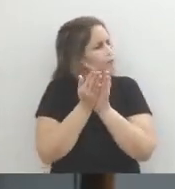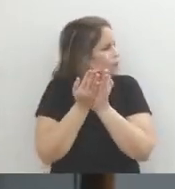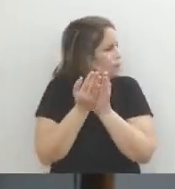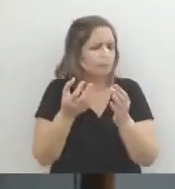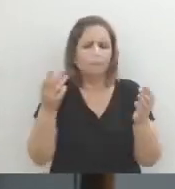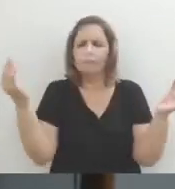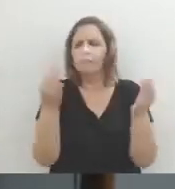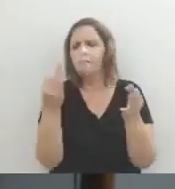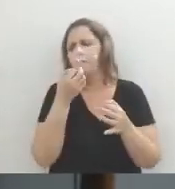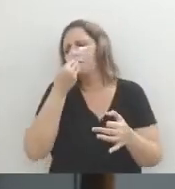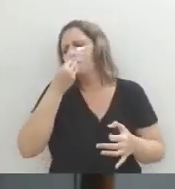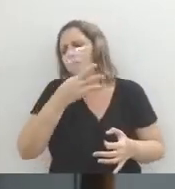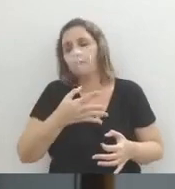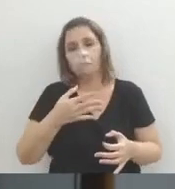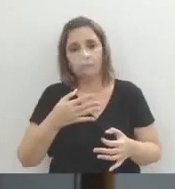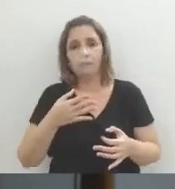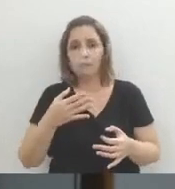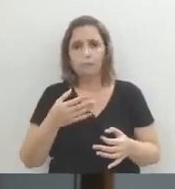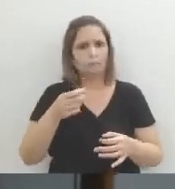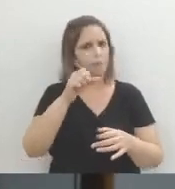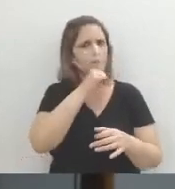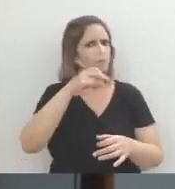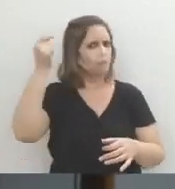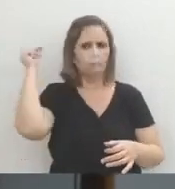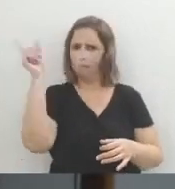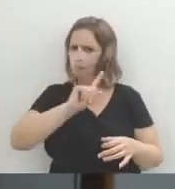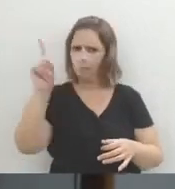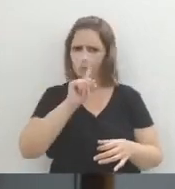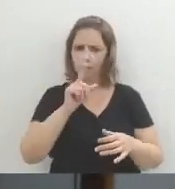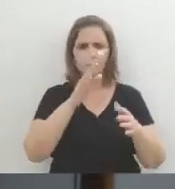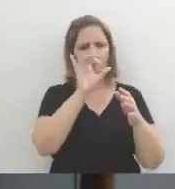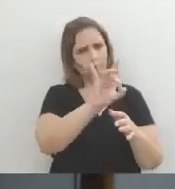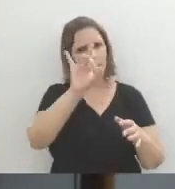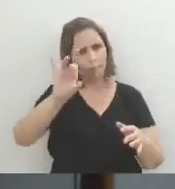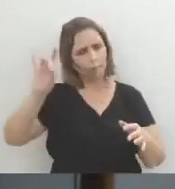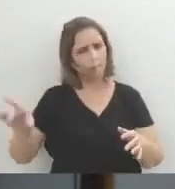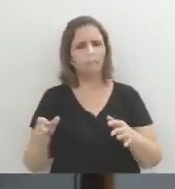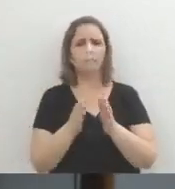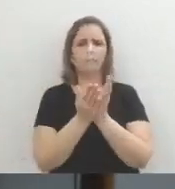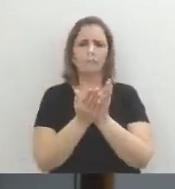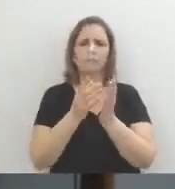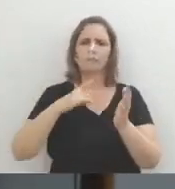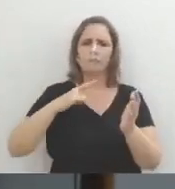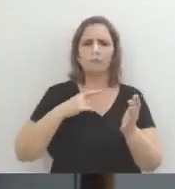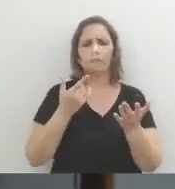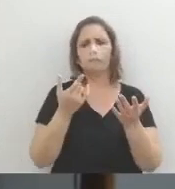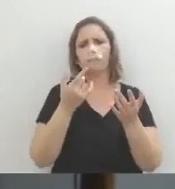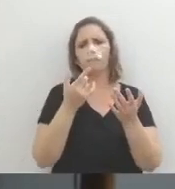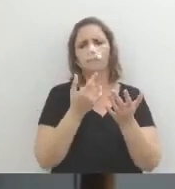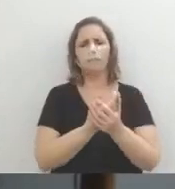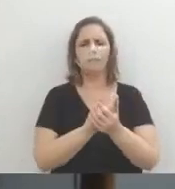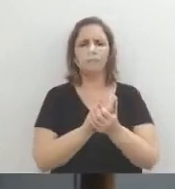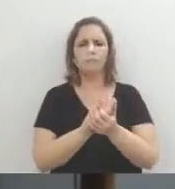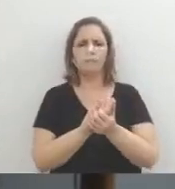fantásticos, atuais, né? Porque cada um a sua maneira tecem críticas, fazem